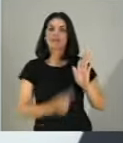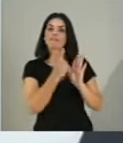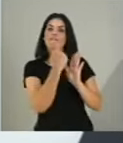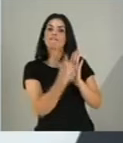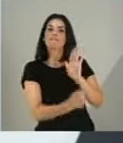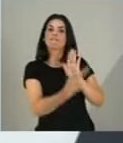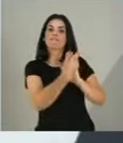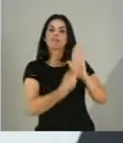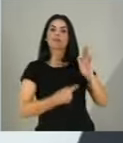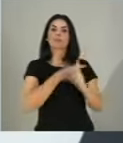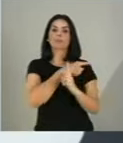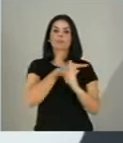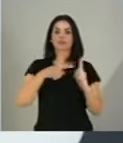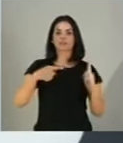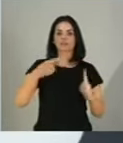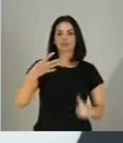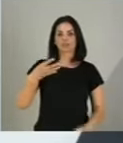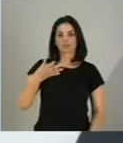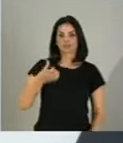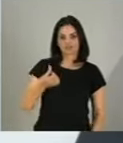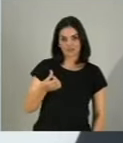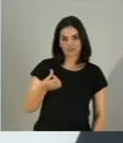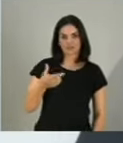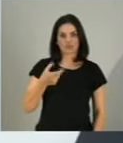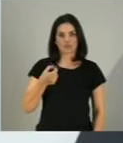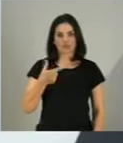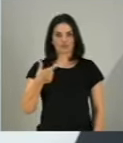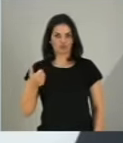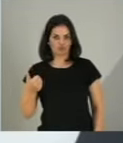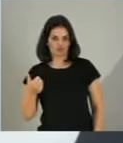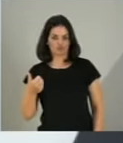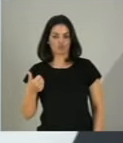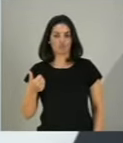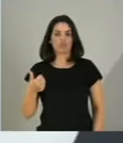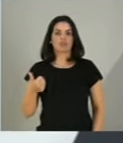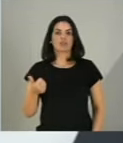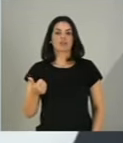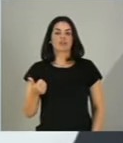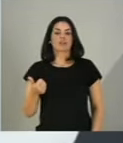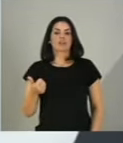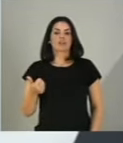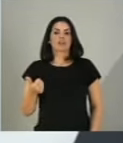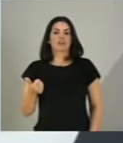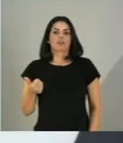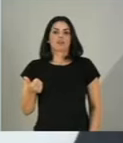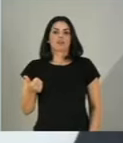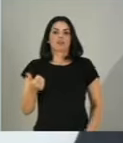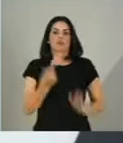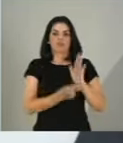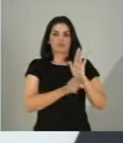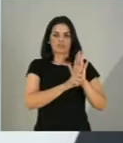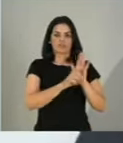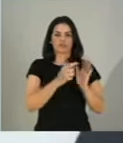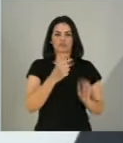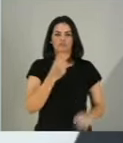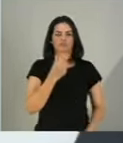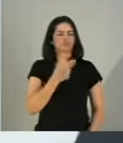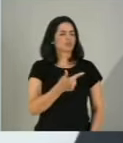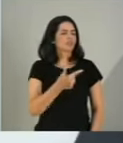parcial 46 de 2021, oposto ao projeto de lei 208 de 2021,